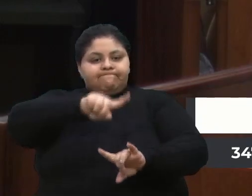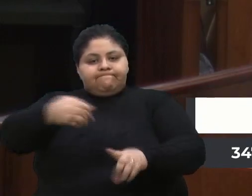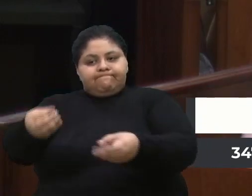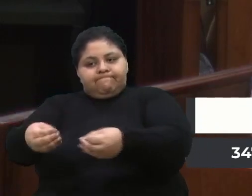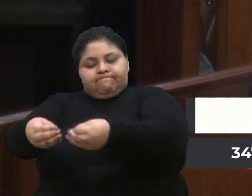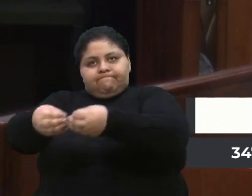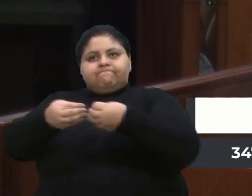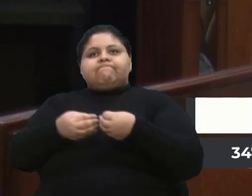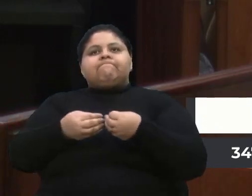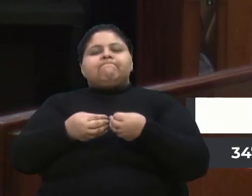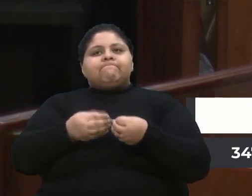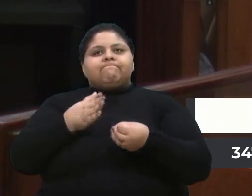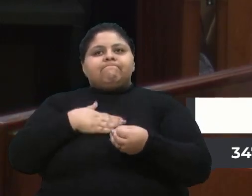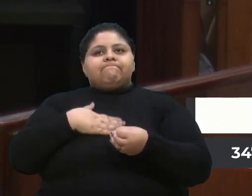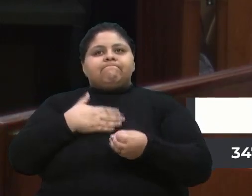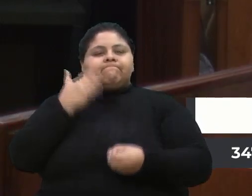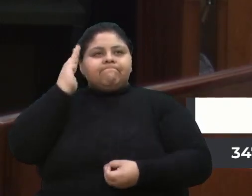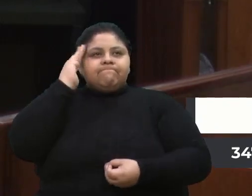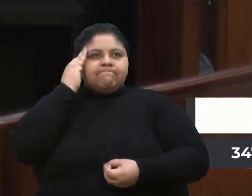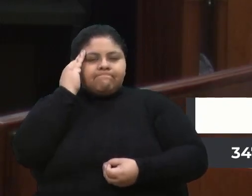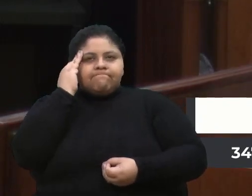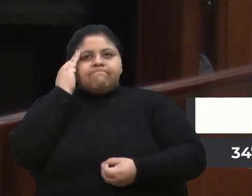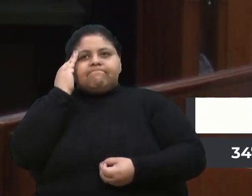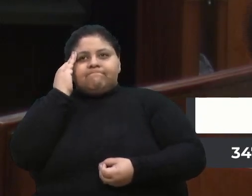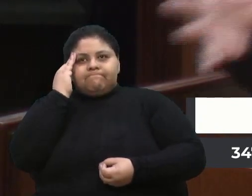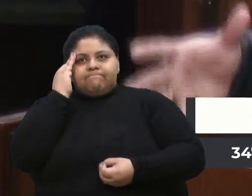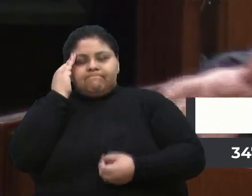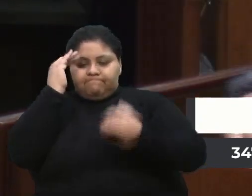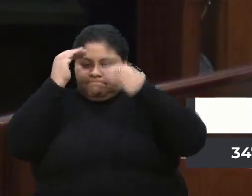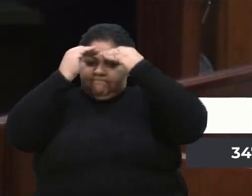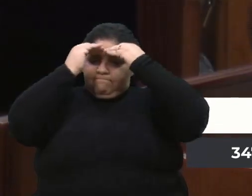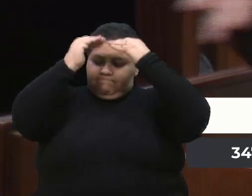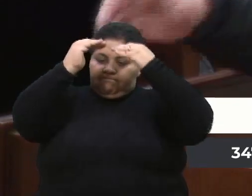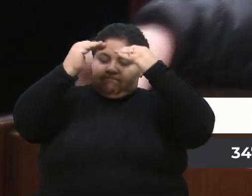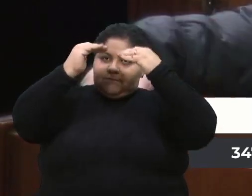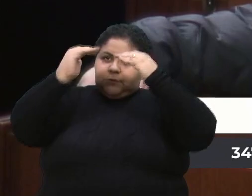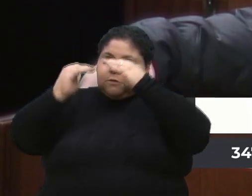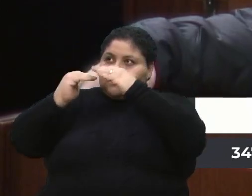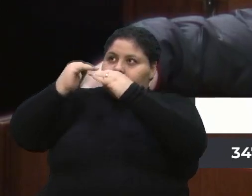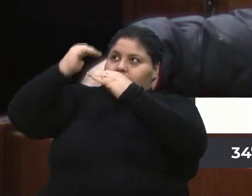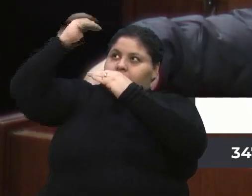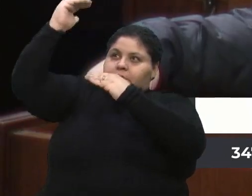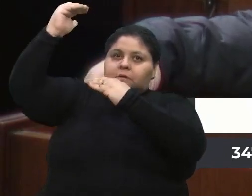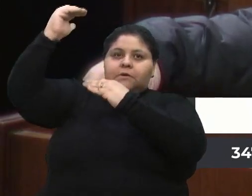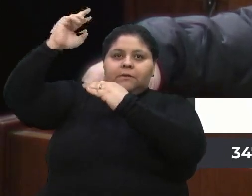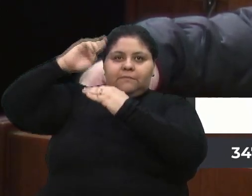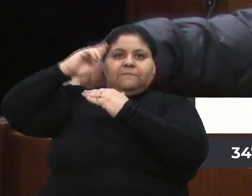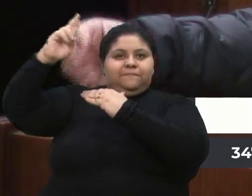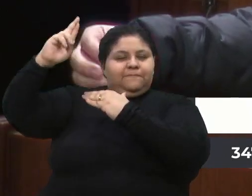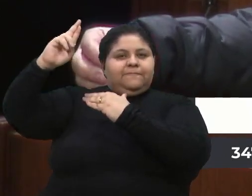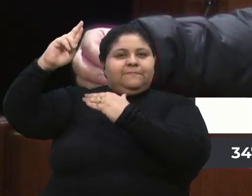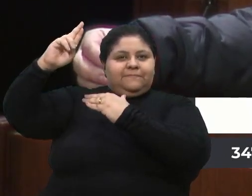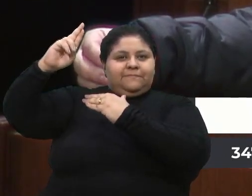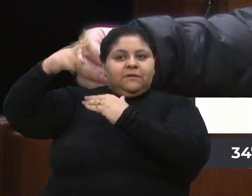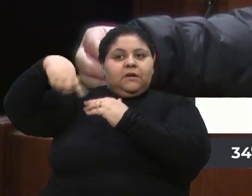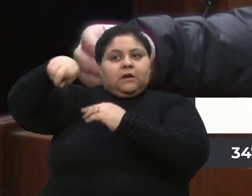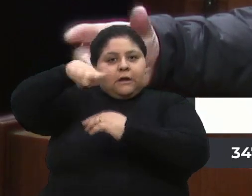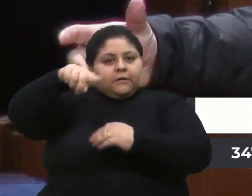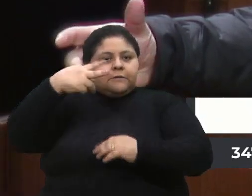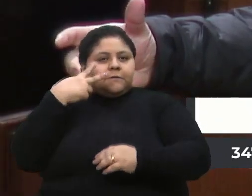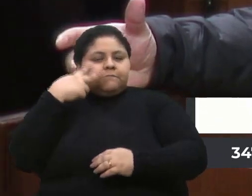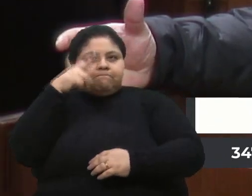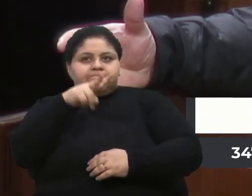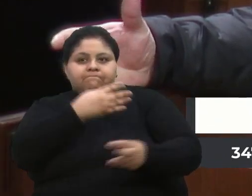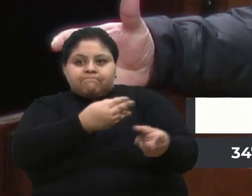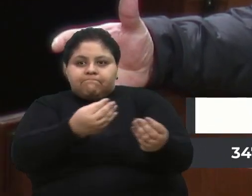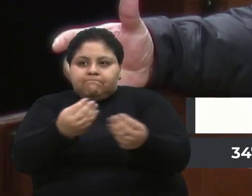e eu sempre fui, sabe, muito de respeitar as hierarquias, enfim, e tudo mais, e a gente vê que muitas dessas